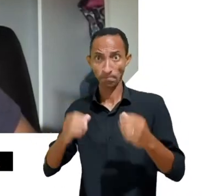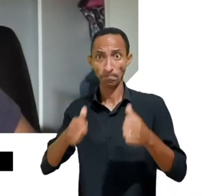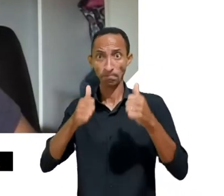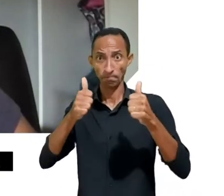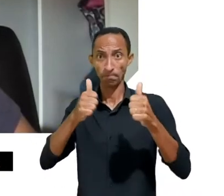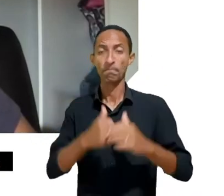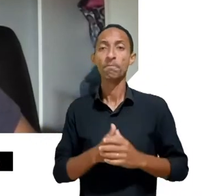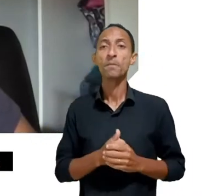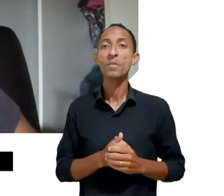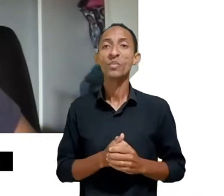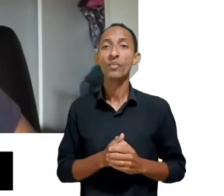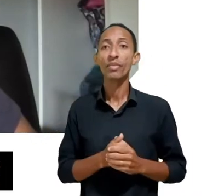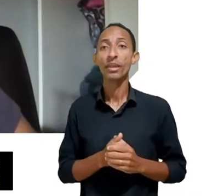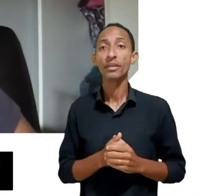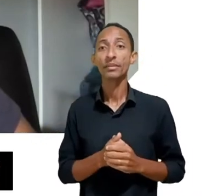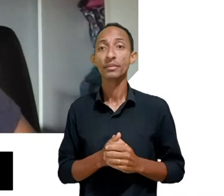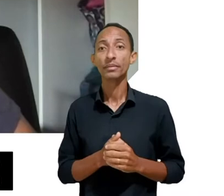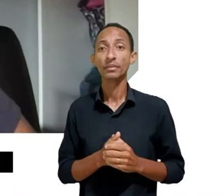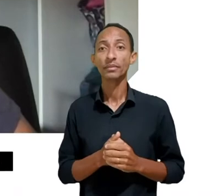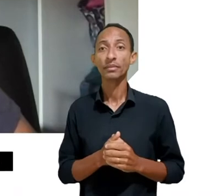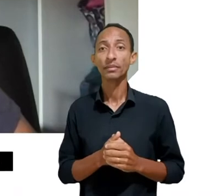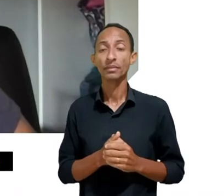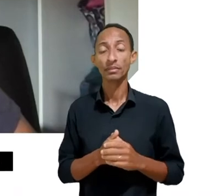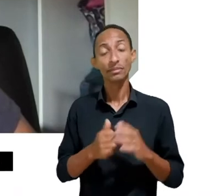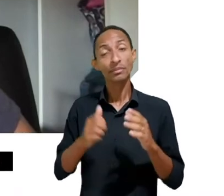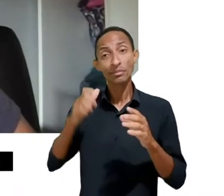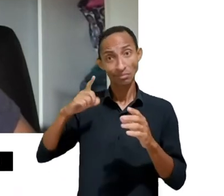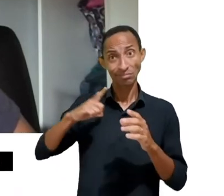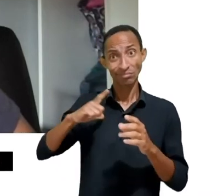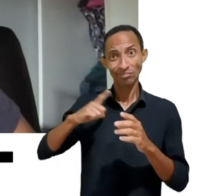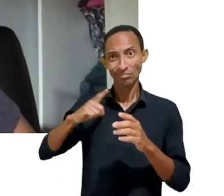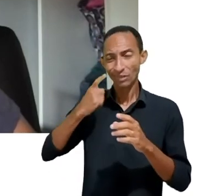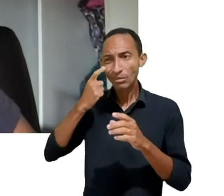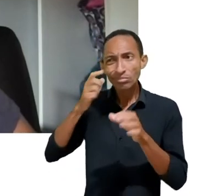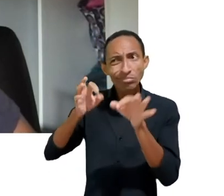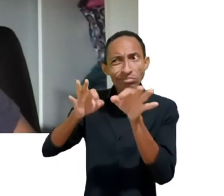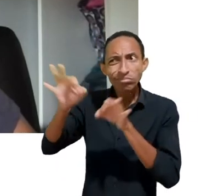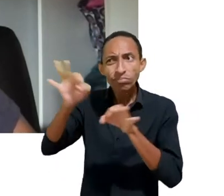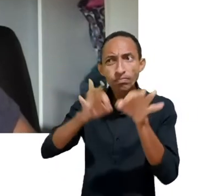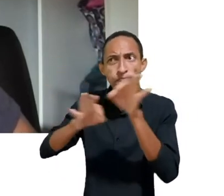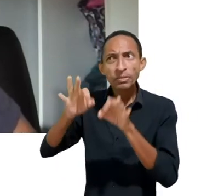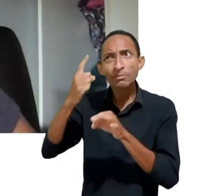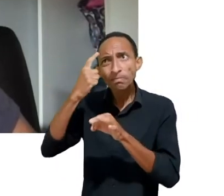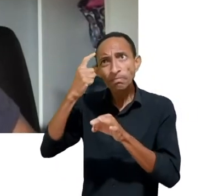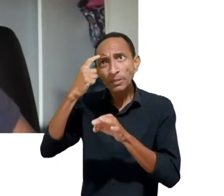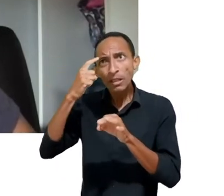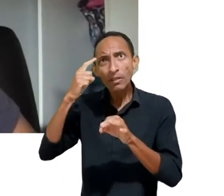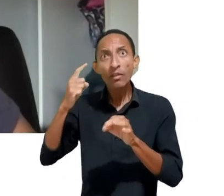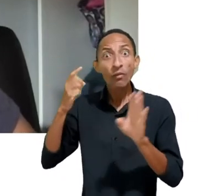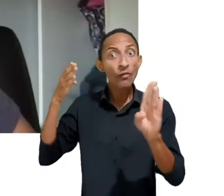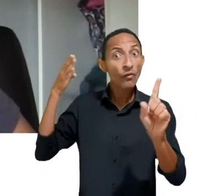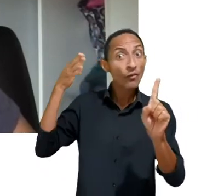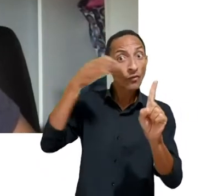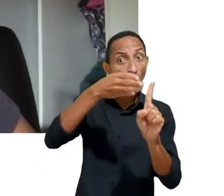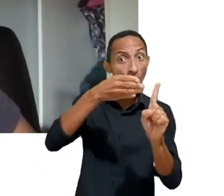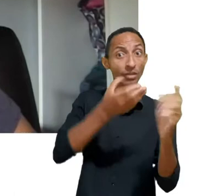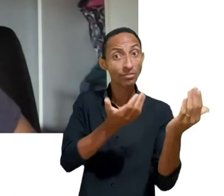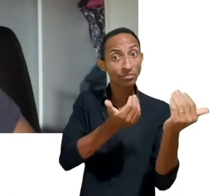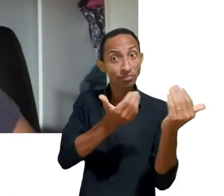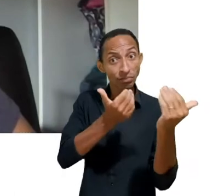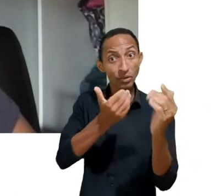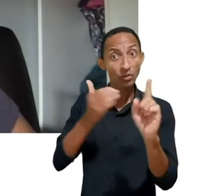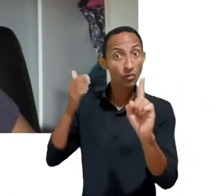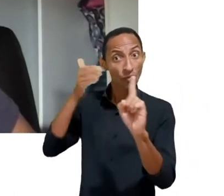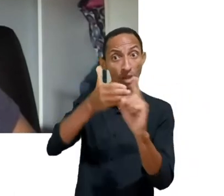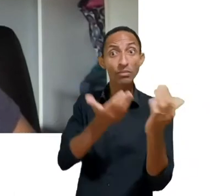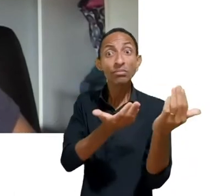essas políticas que estão sendo pensadas para crianças e adolescentes online, elas partem do princípio de que a gente precisa de